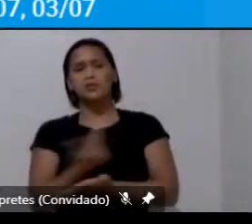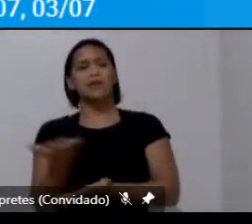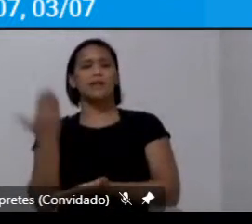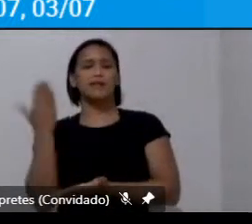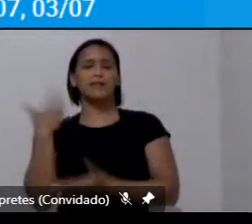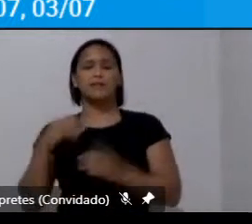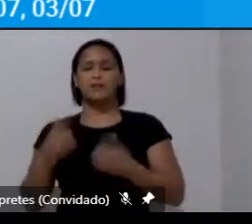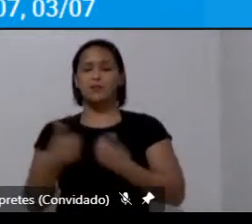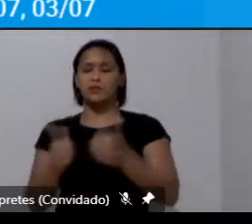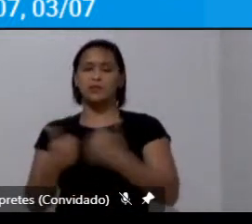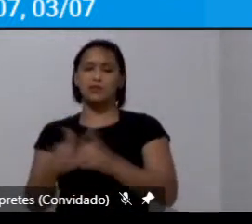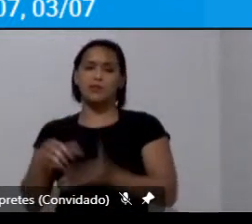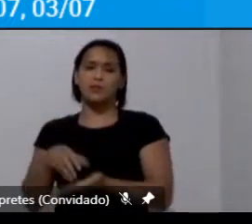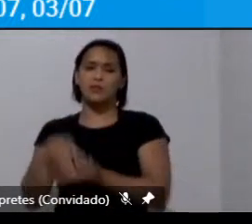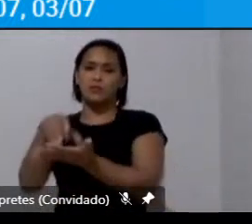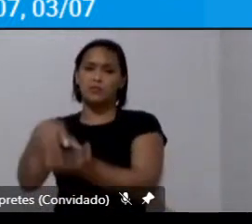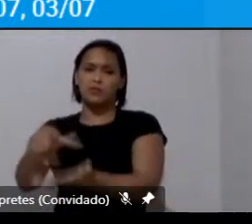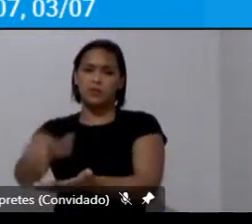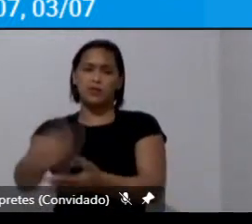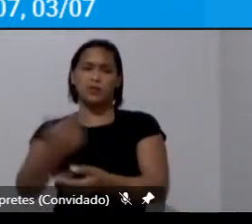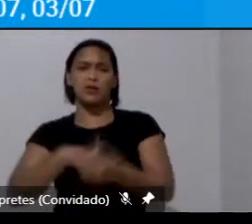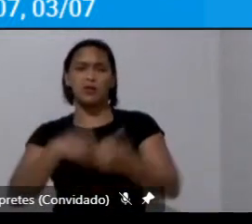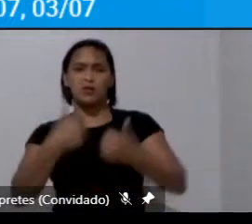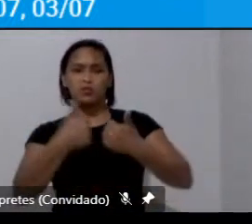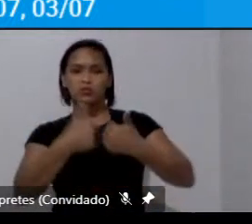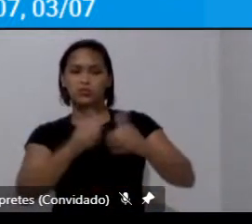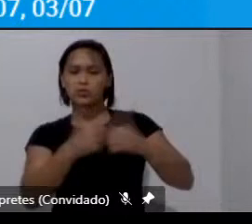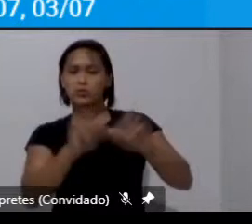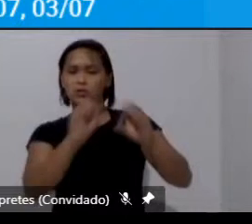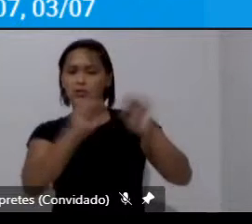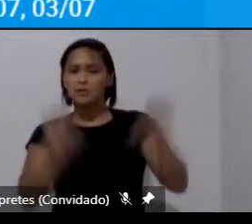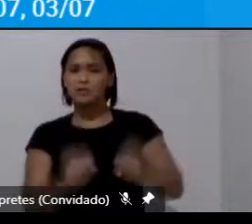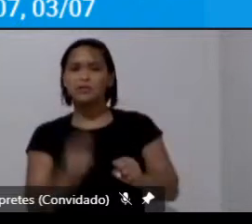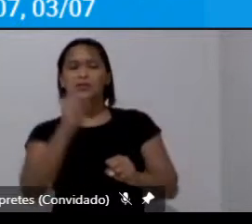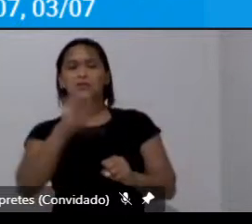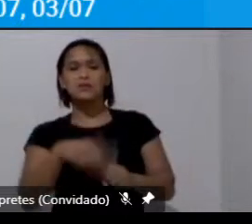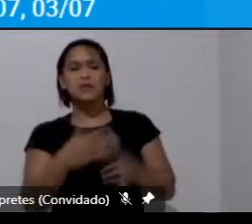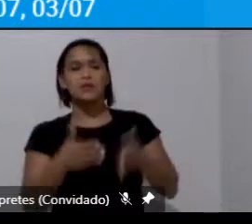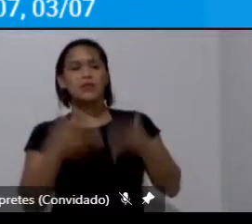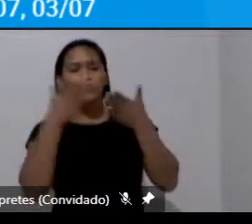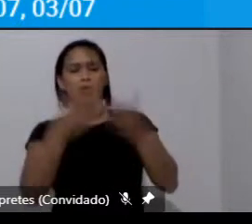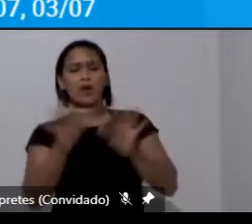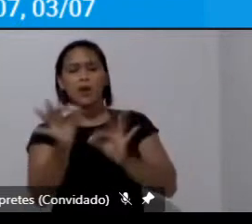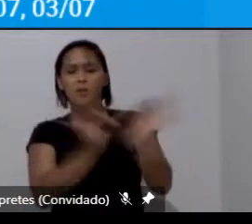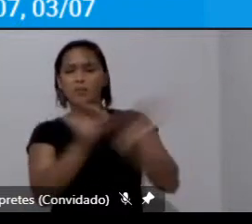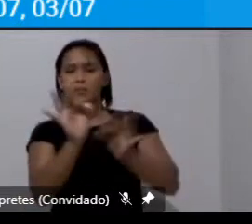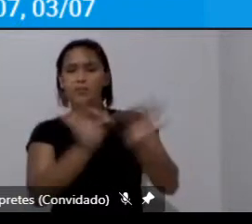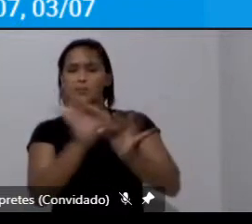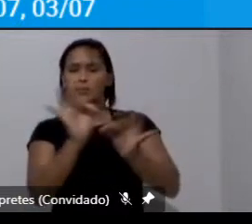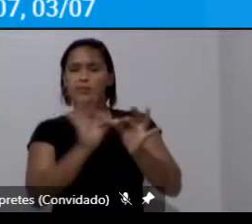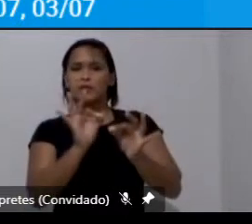transporte apresenta o sistema no sentido da sua organização